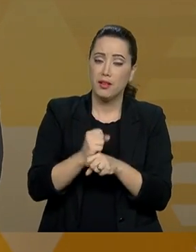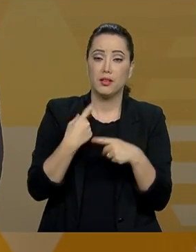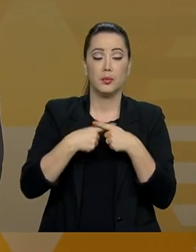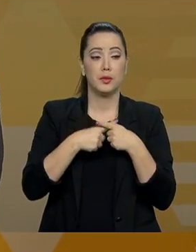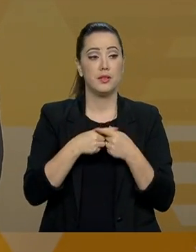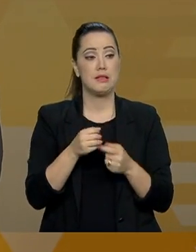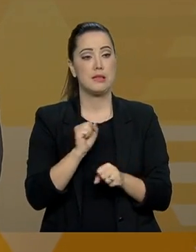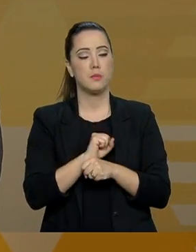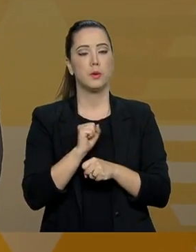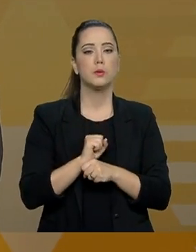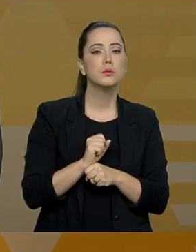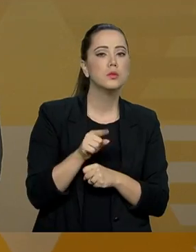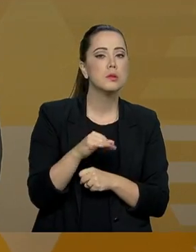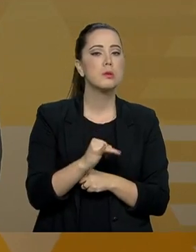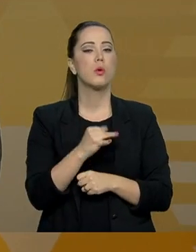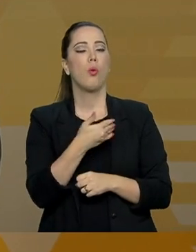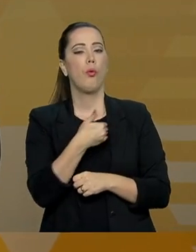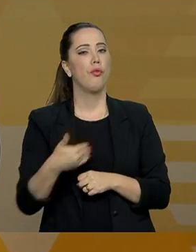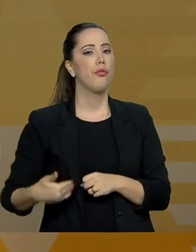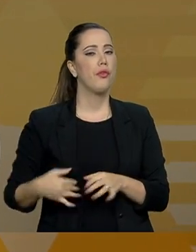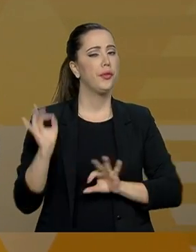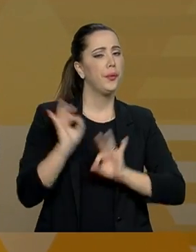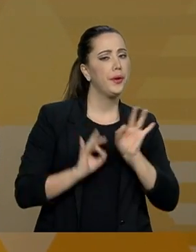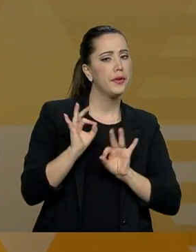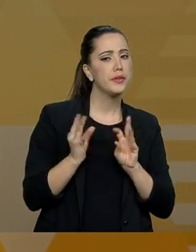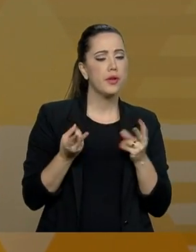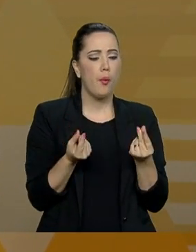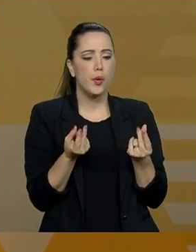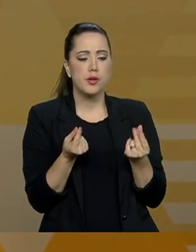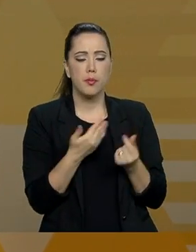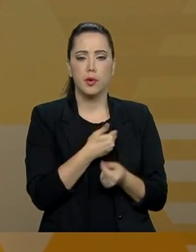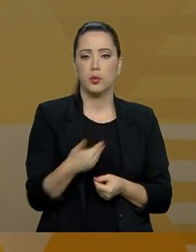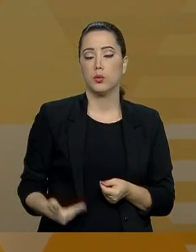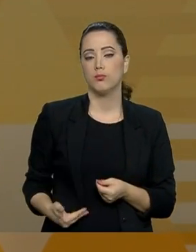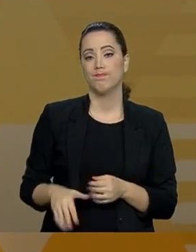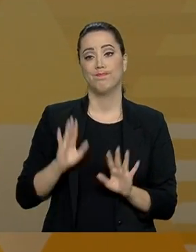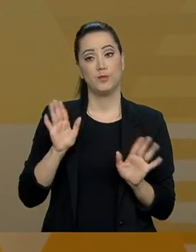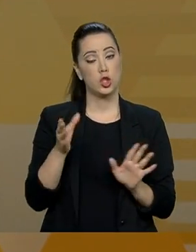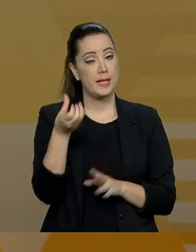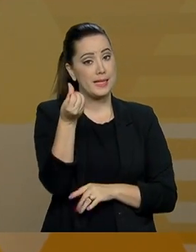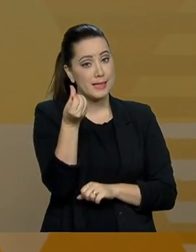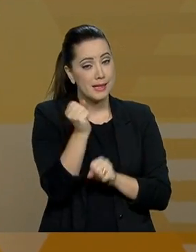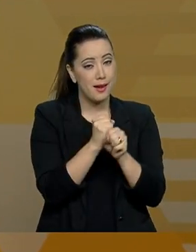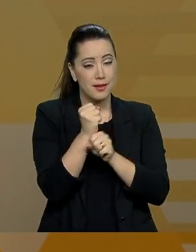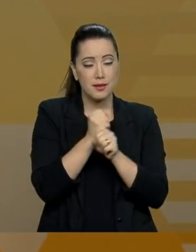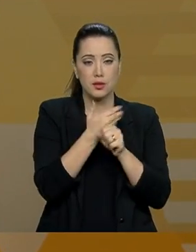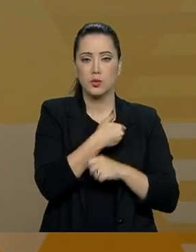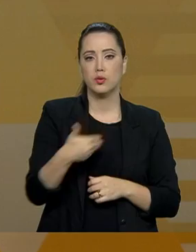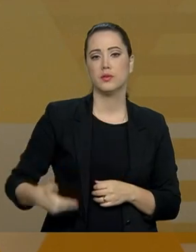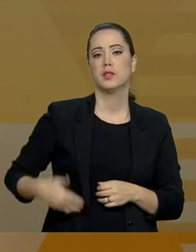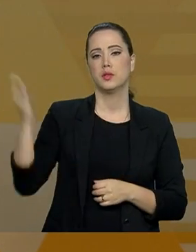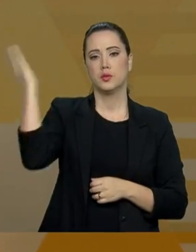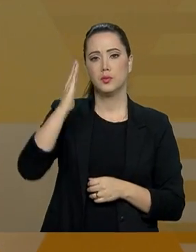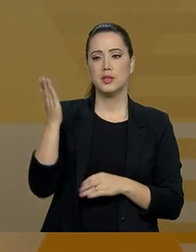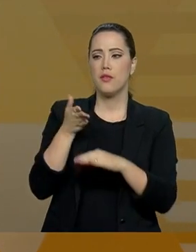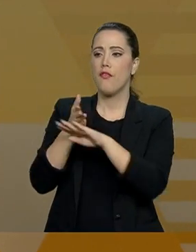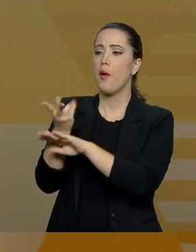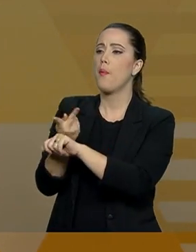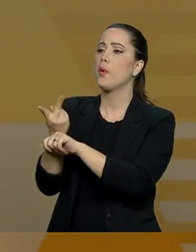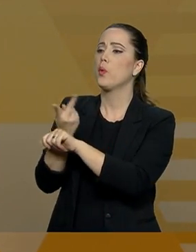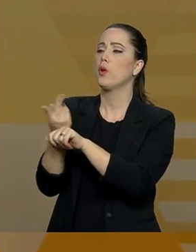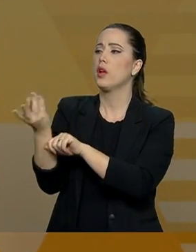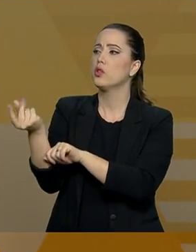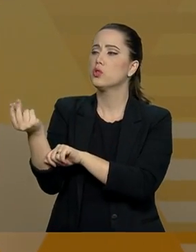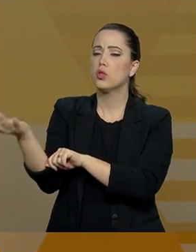aguardando para verificar se o governo vai botar em ordem as suas contas públicas. Há seis anos, o governo brasileiro vai ao mercado buscar dinheiro